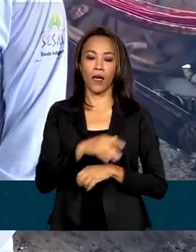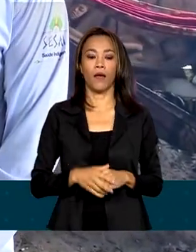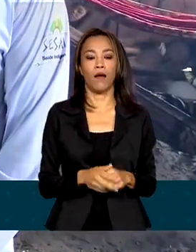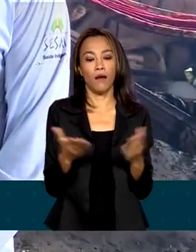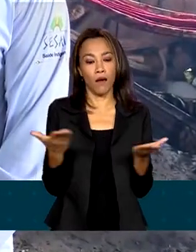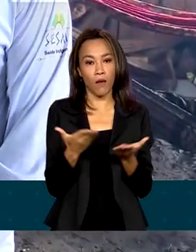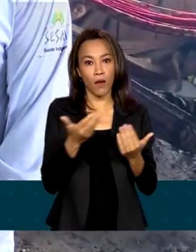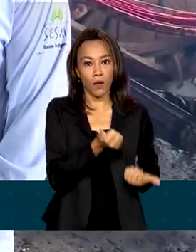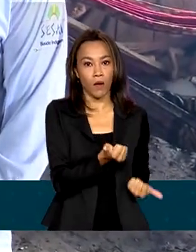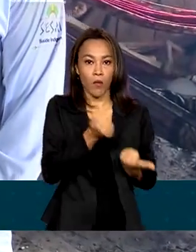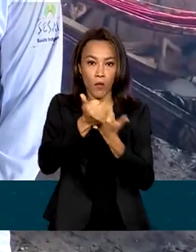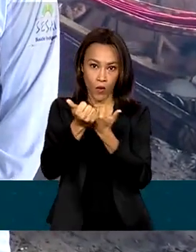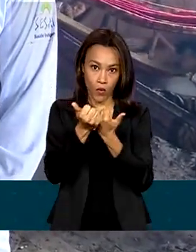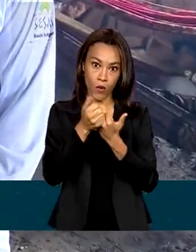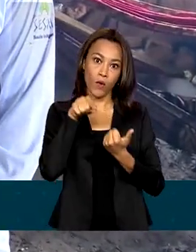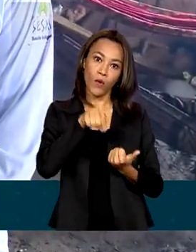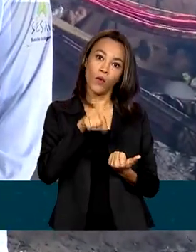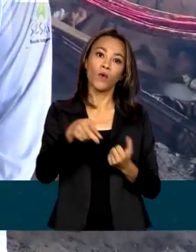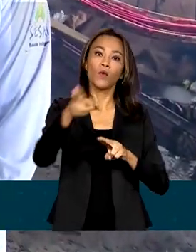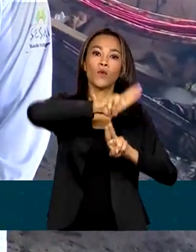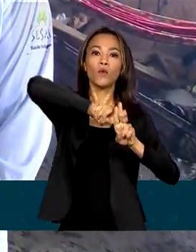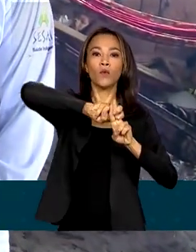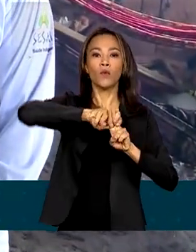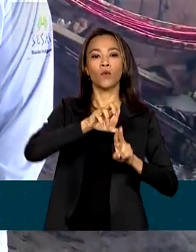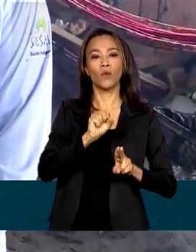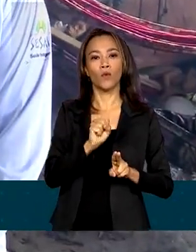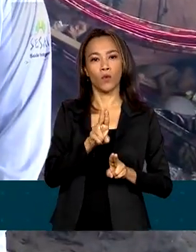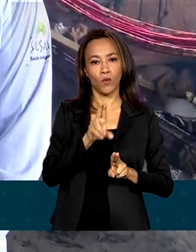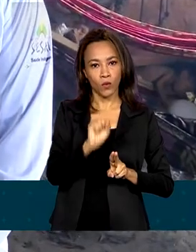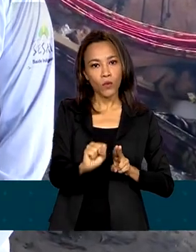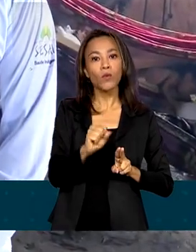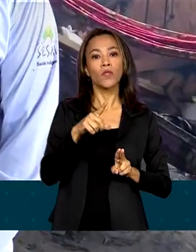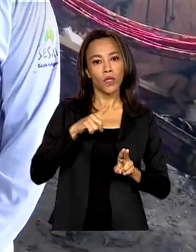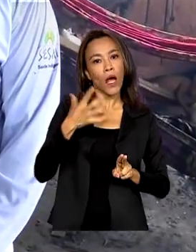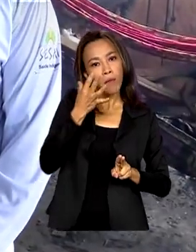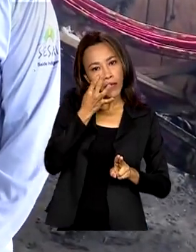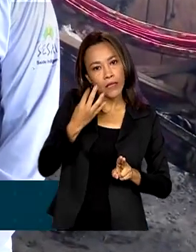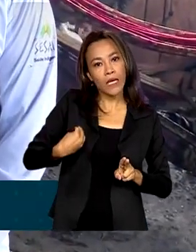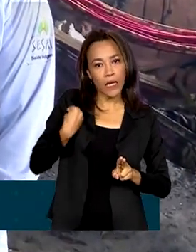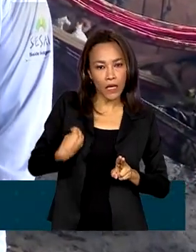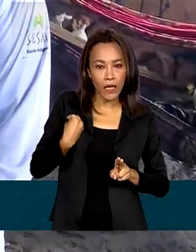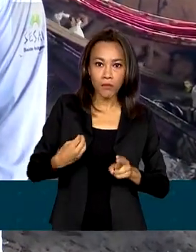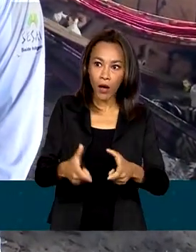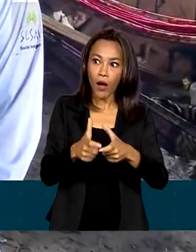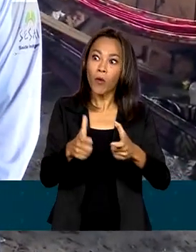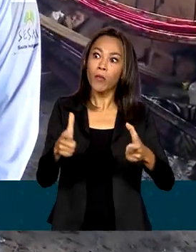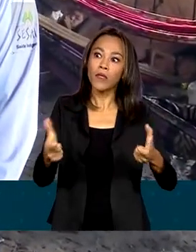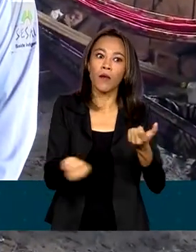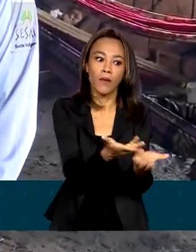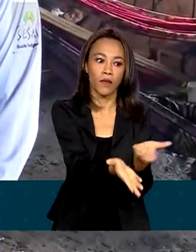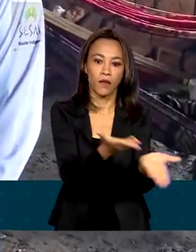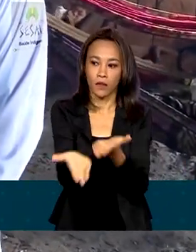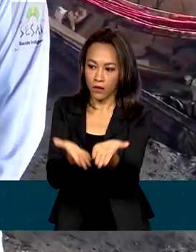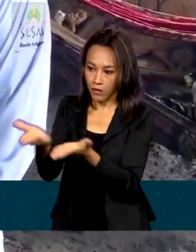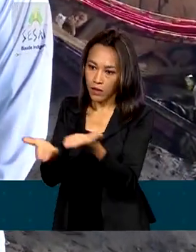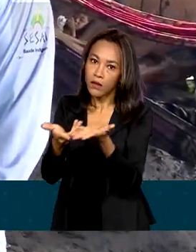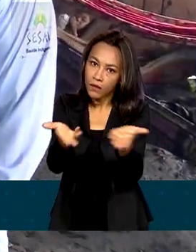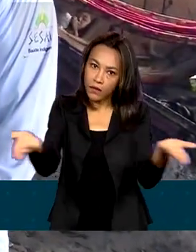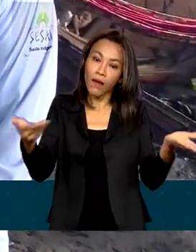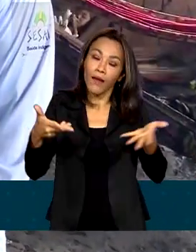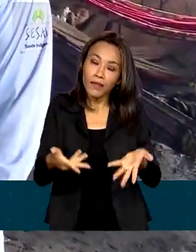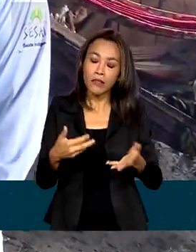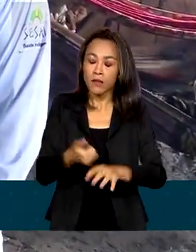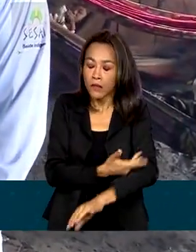o complemento com a Força Nacional do SUS, que estão aqui também para poder aumentar esse atendimento. E é isso, é